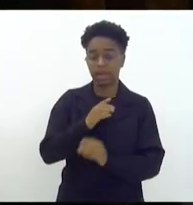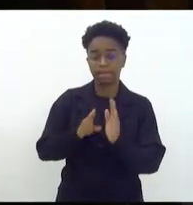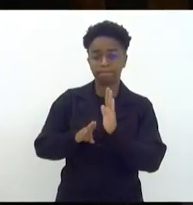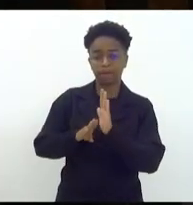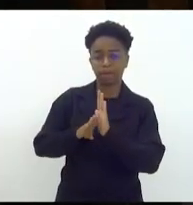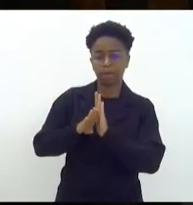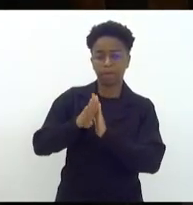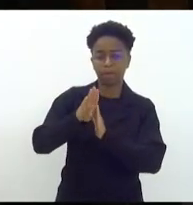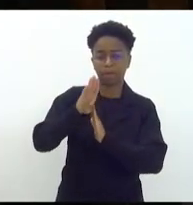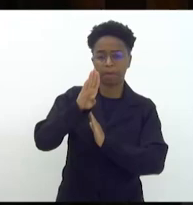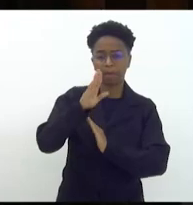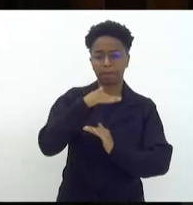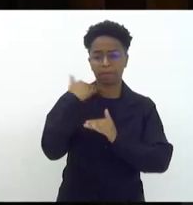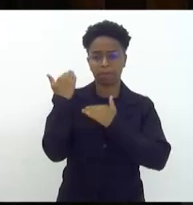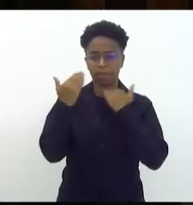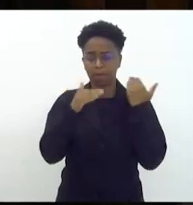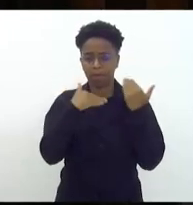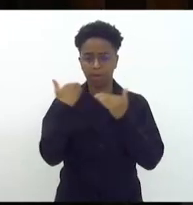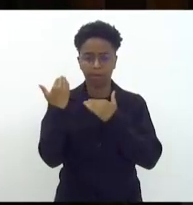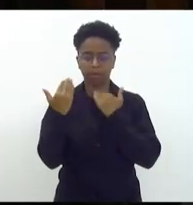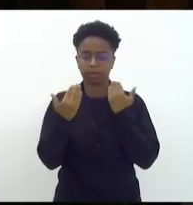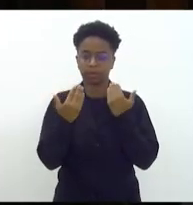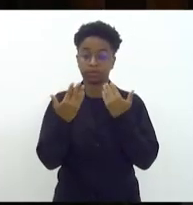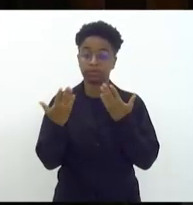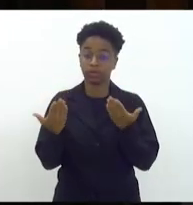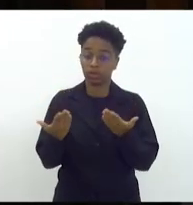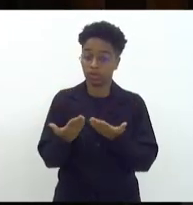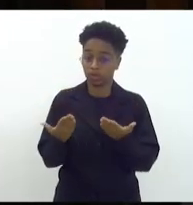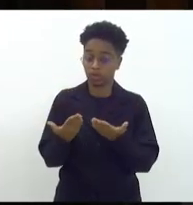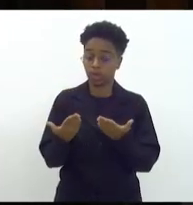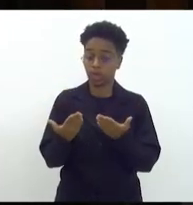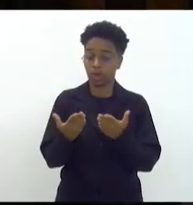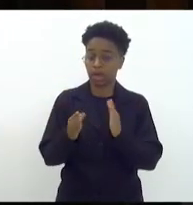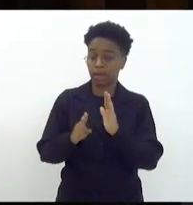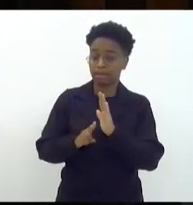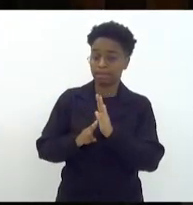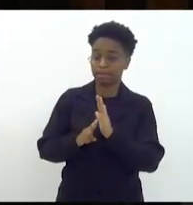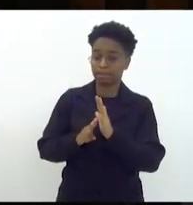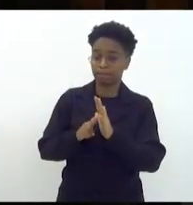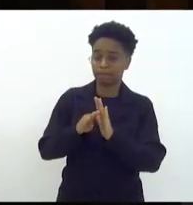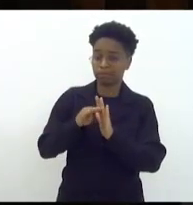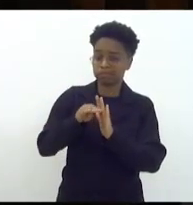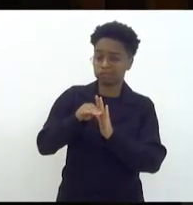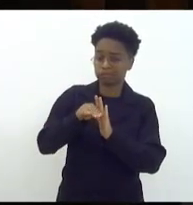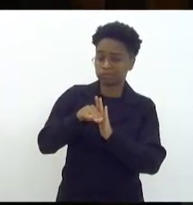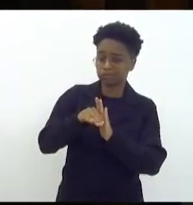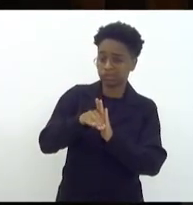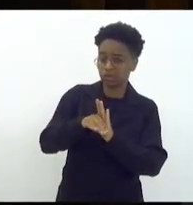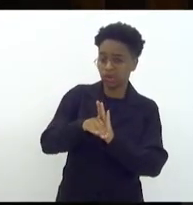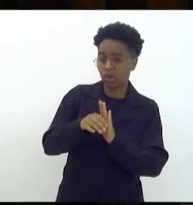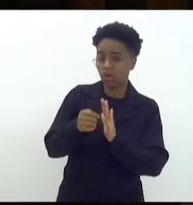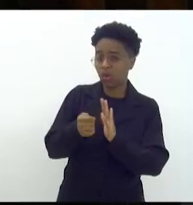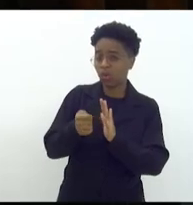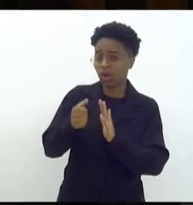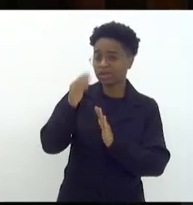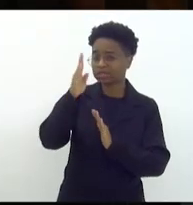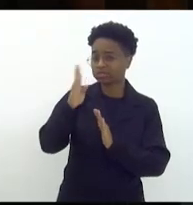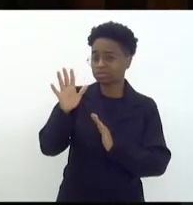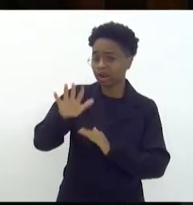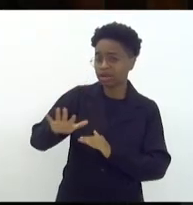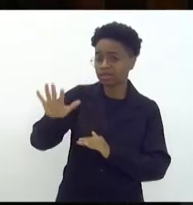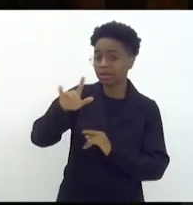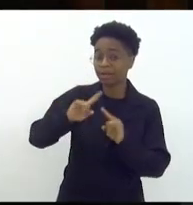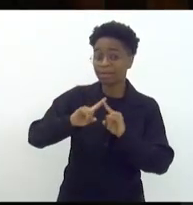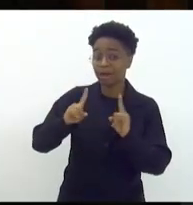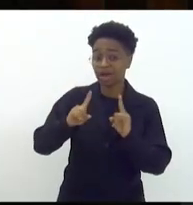assassinato nesse momento em que os índices de assassinato caíram em quase todo o país o Rio de Janeiro